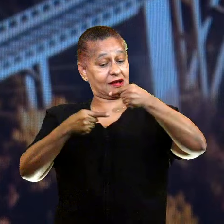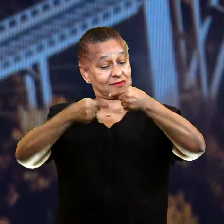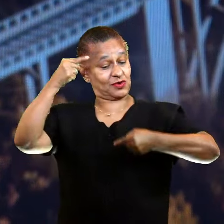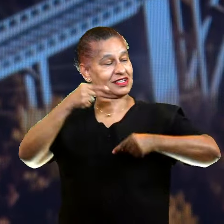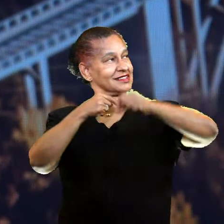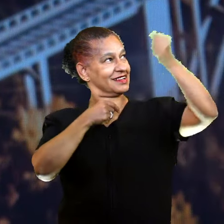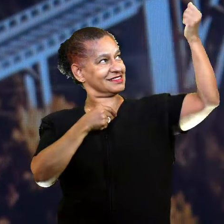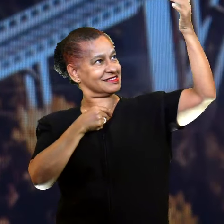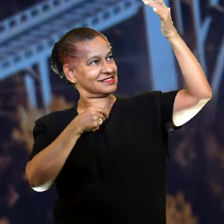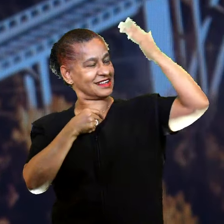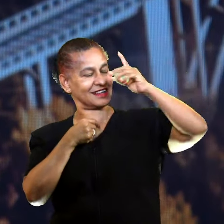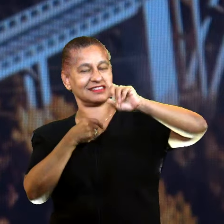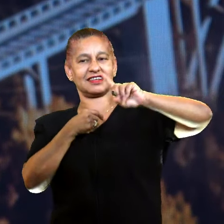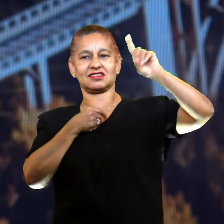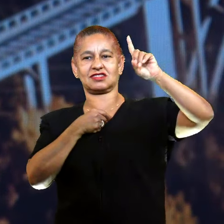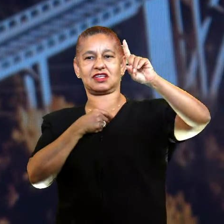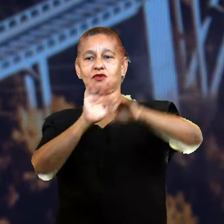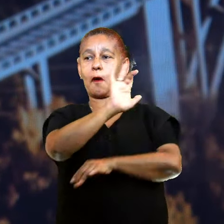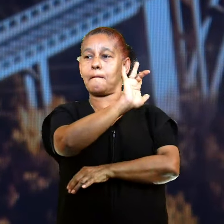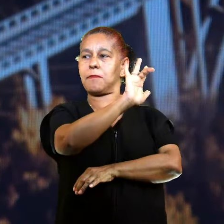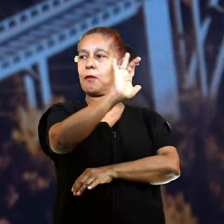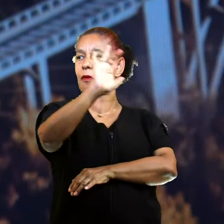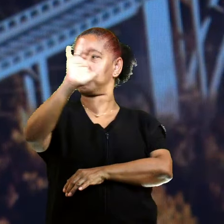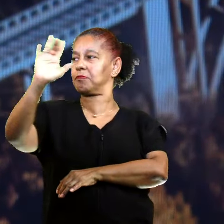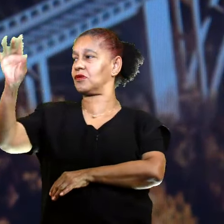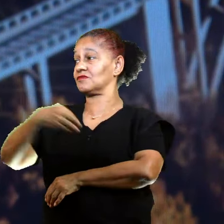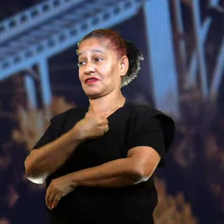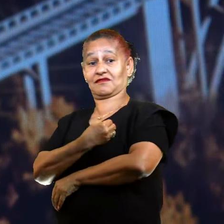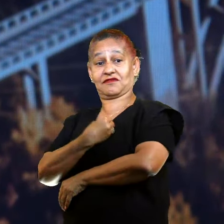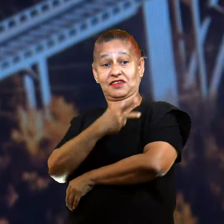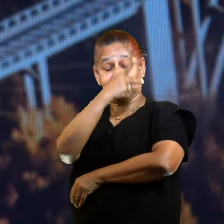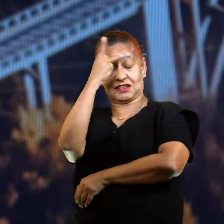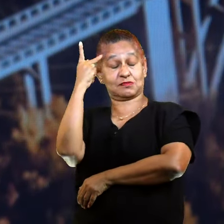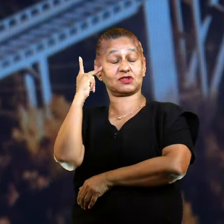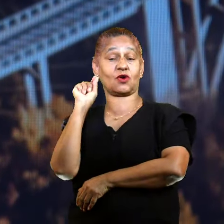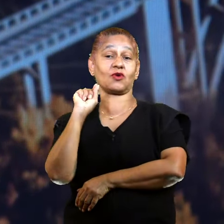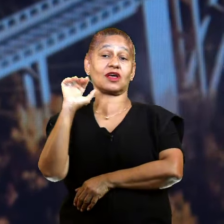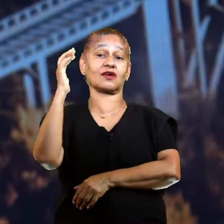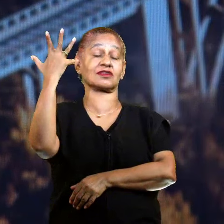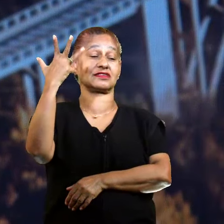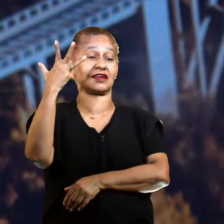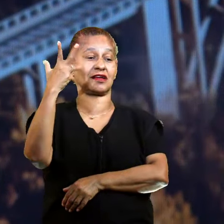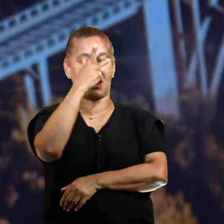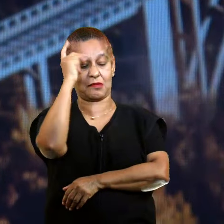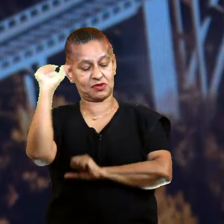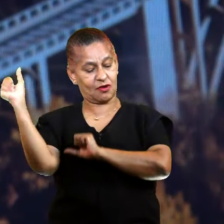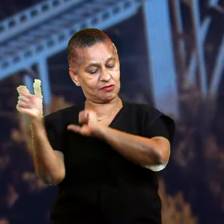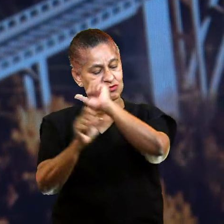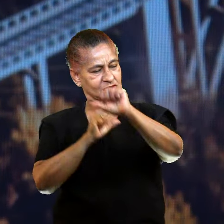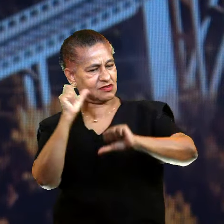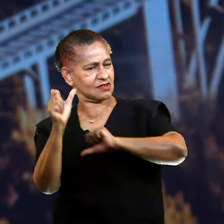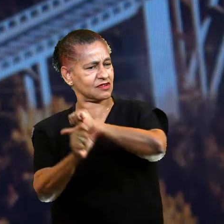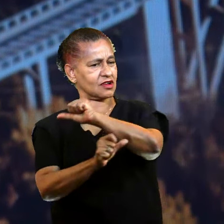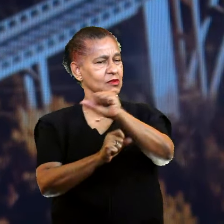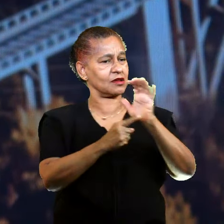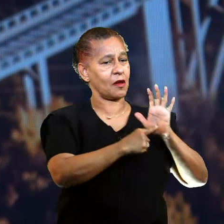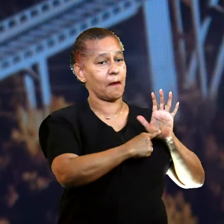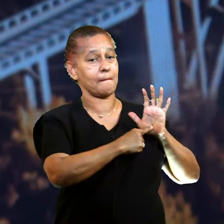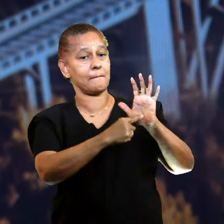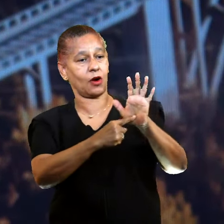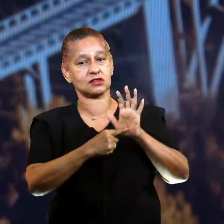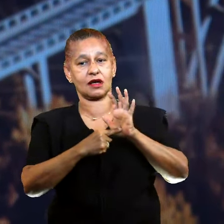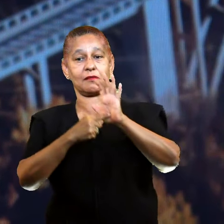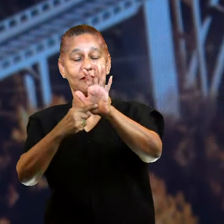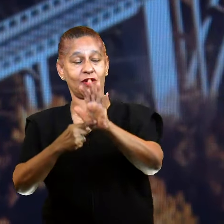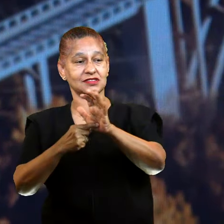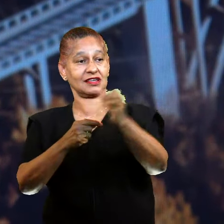alcança alguém, transforma alguém, Esse alguém se torna uma revelação e uma